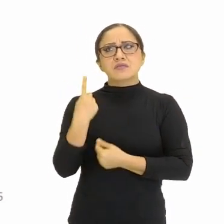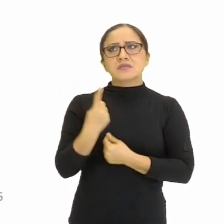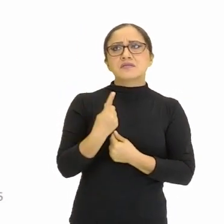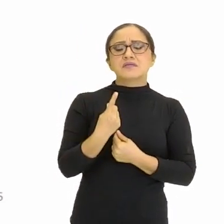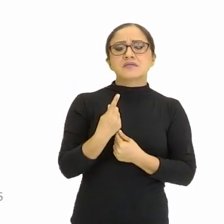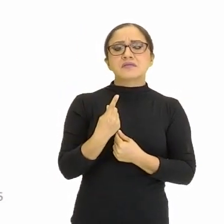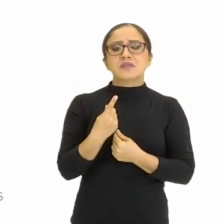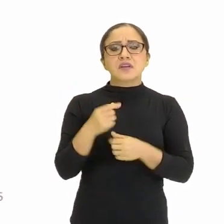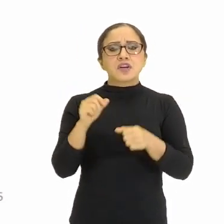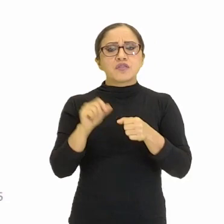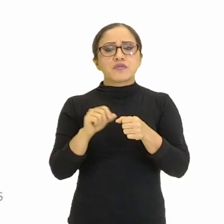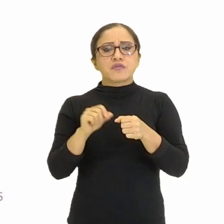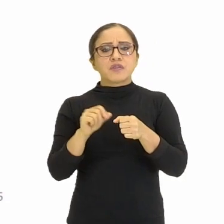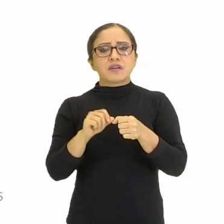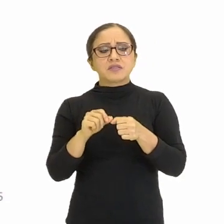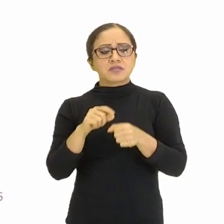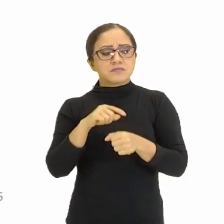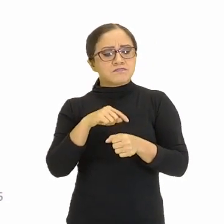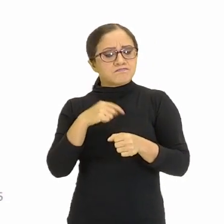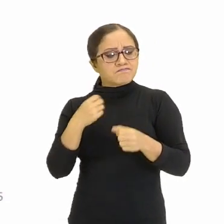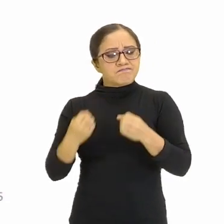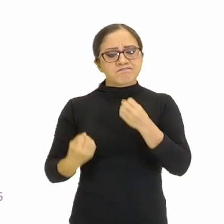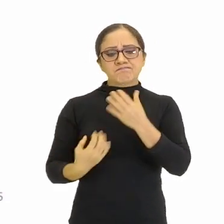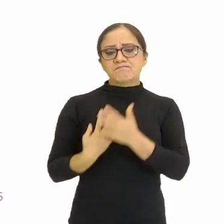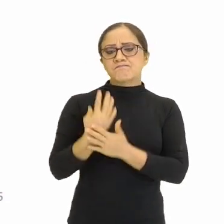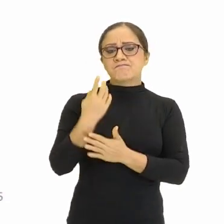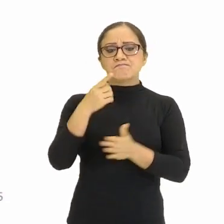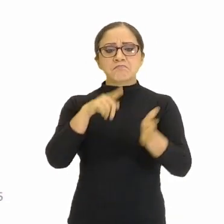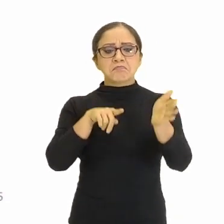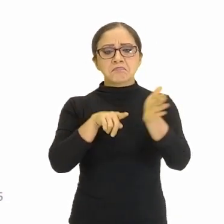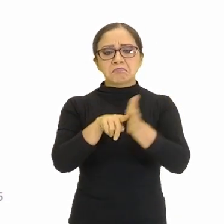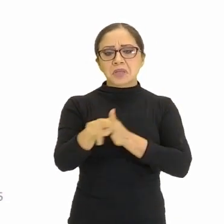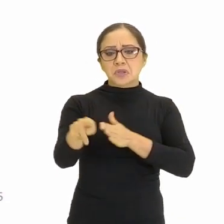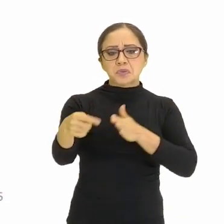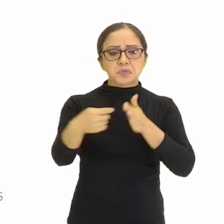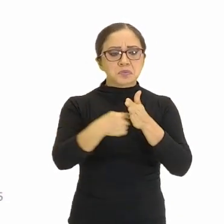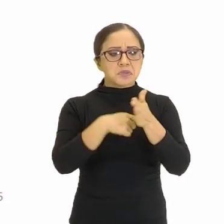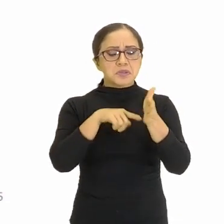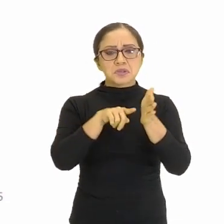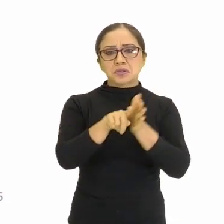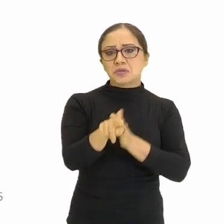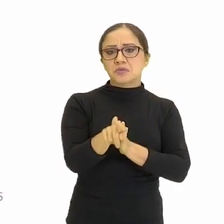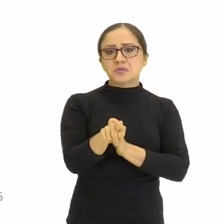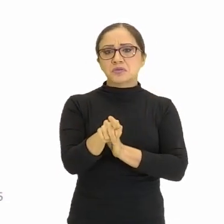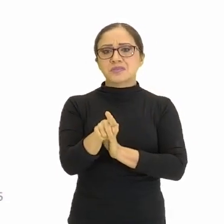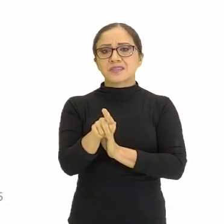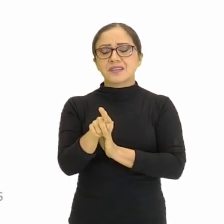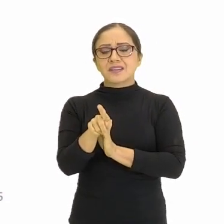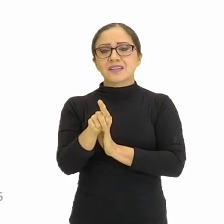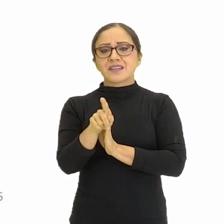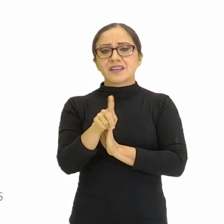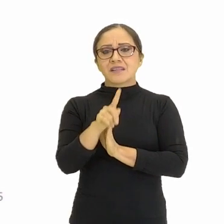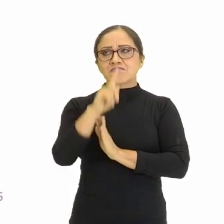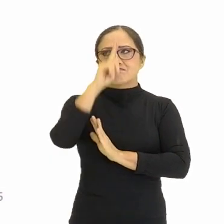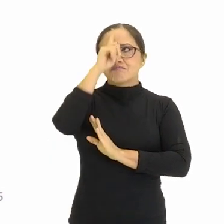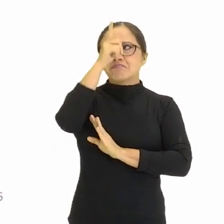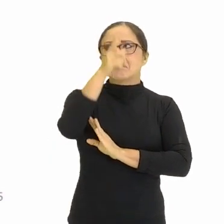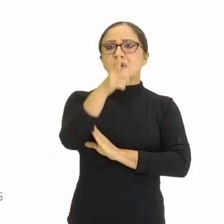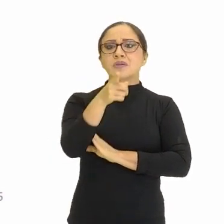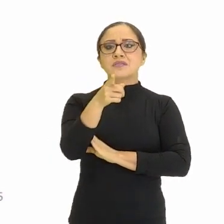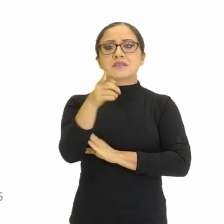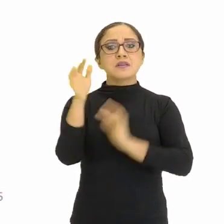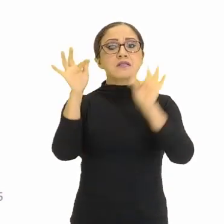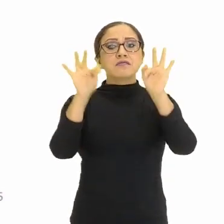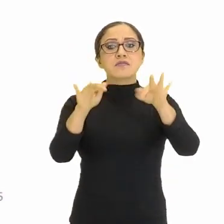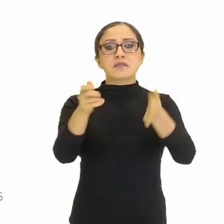eu falei agora há pouco, a formulação de perguntas, levantamento de hipótese, teste de hipótese, e finaliza com a escrita. Essa escrita, ela